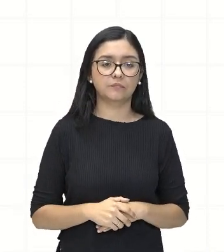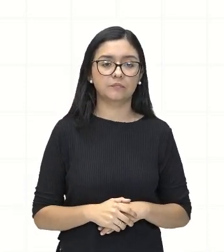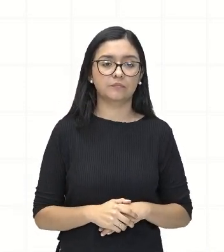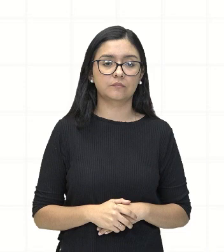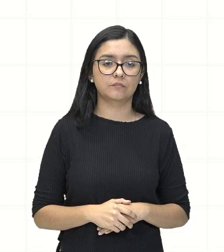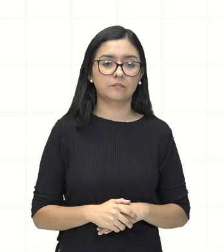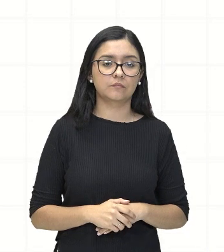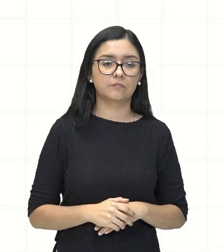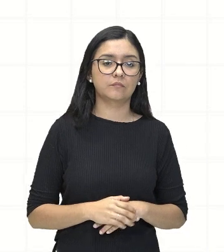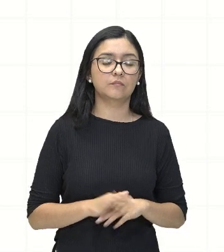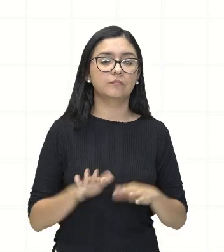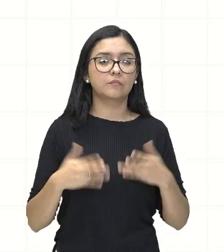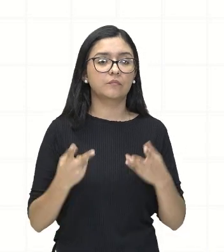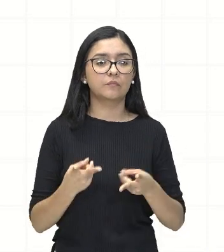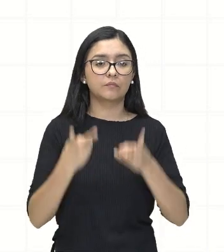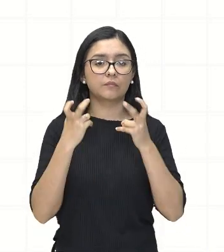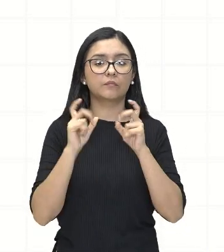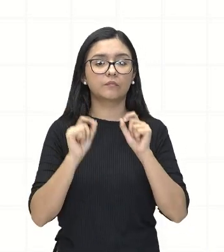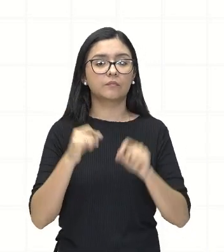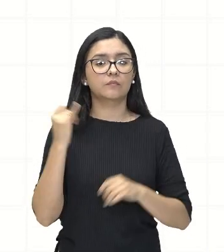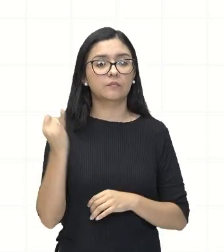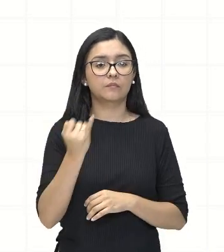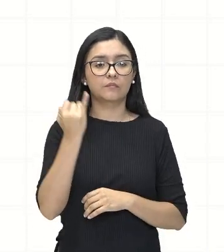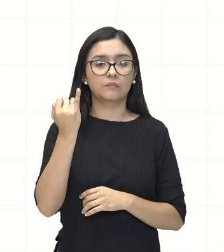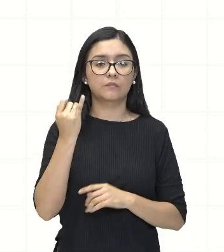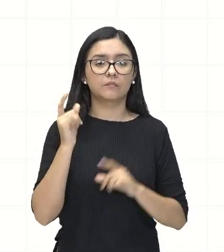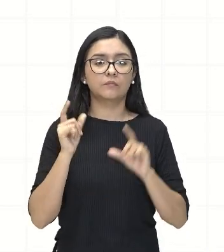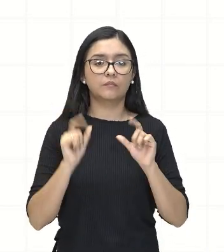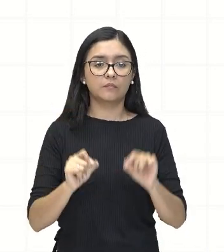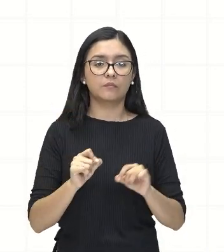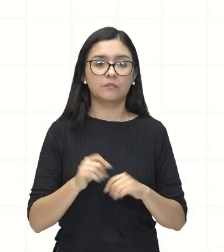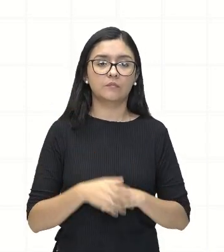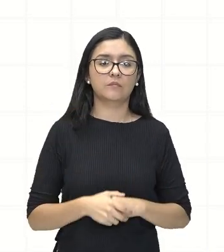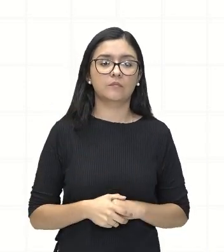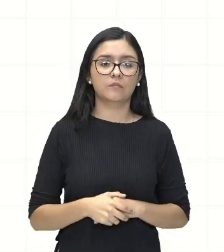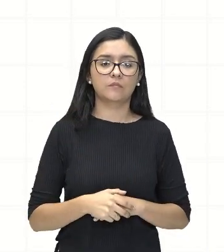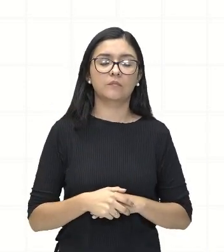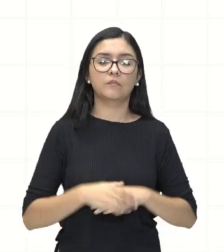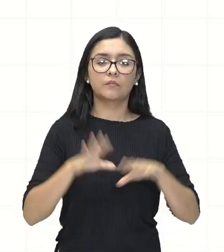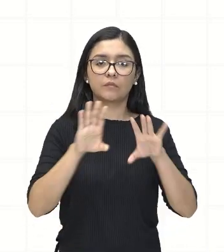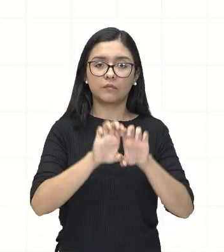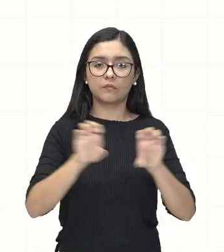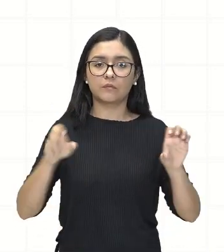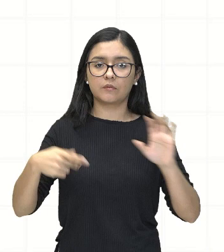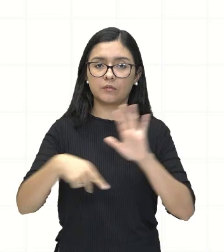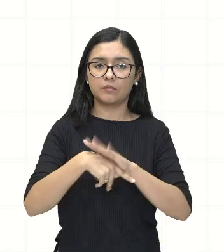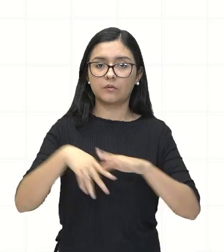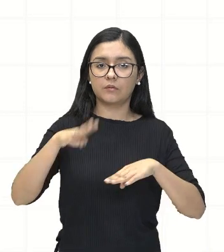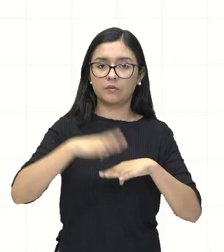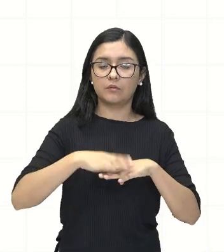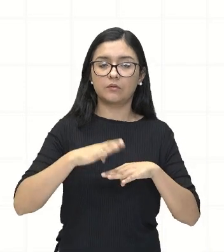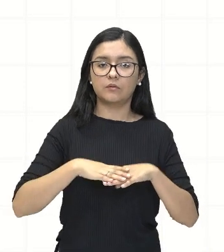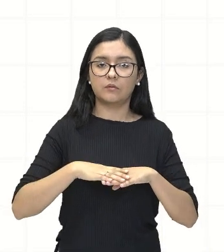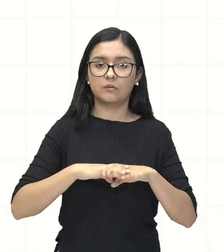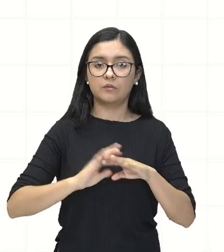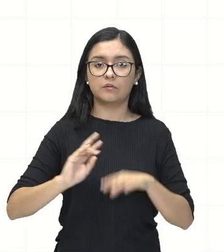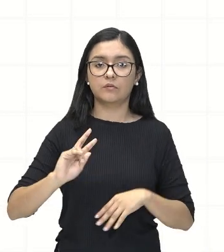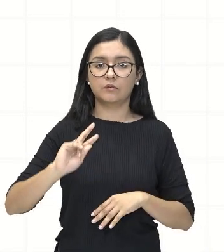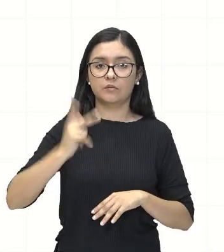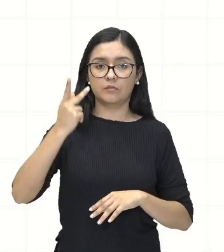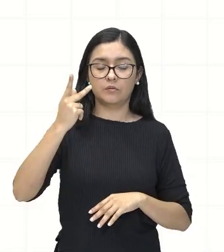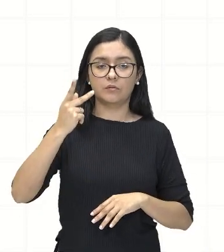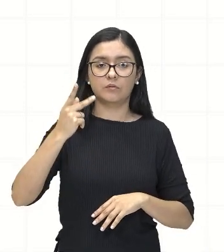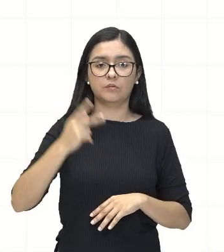Vimos aí a importância, né, da nossa modelagem matemática e de uma equação polinomial do segundo grau.